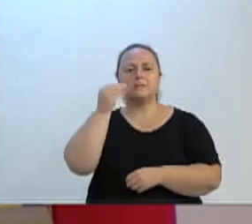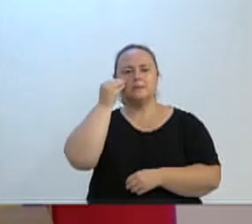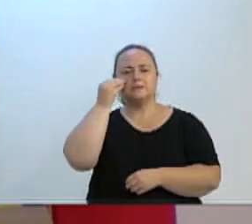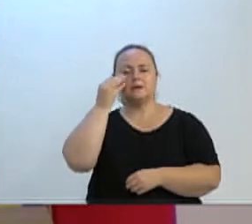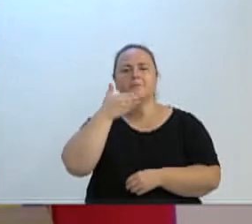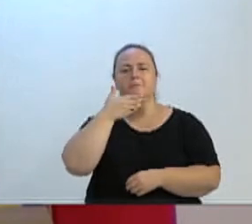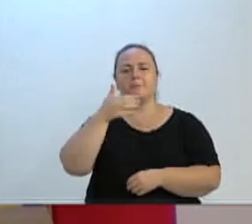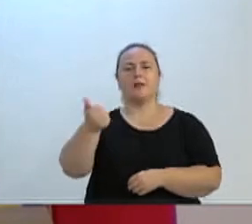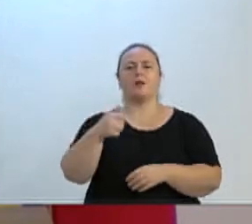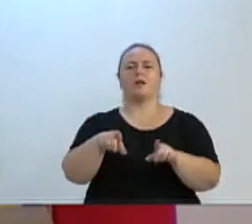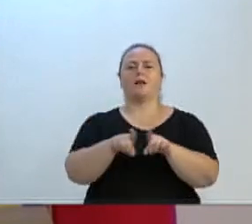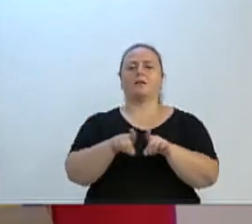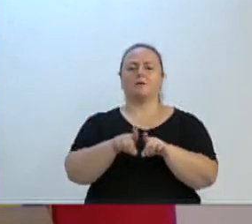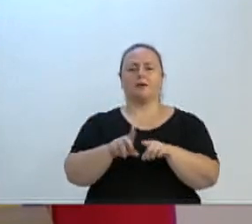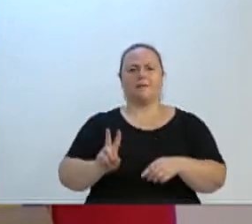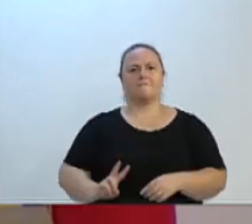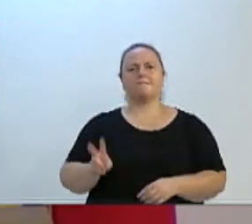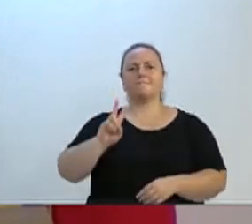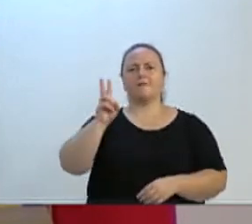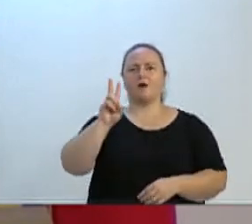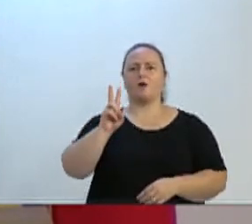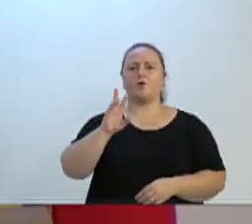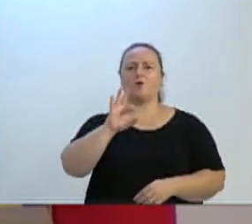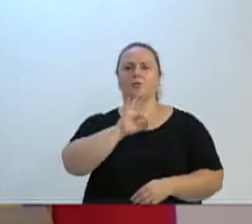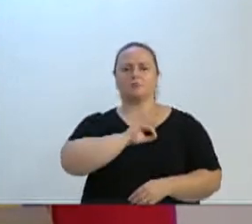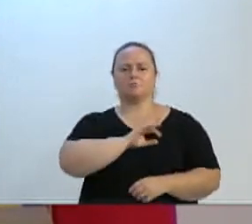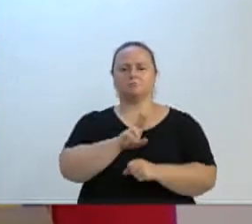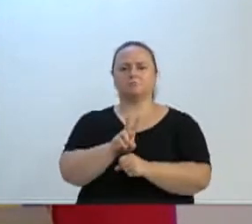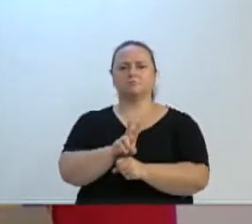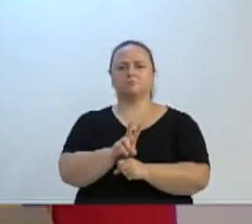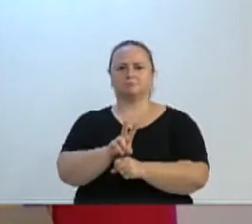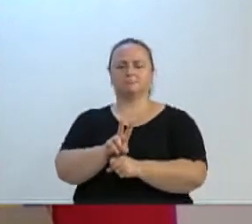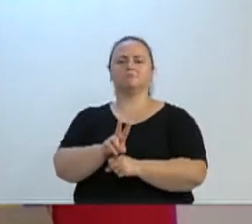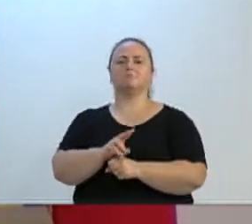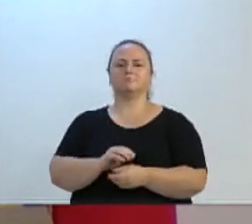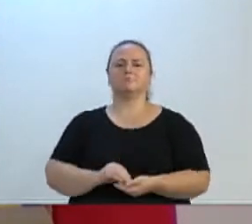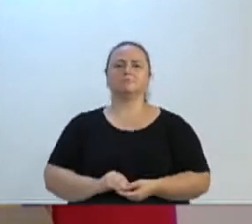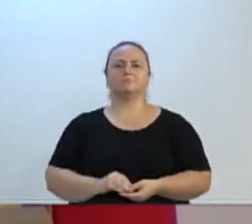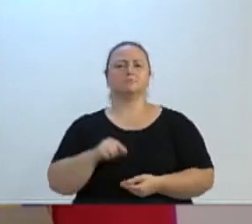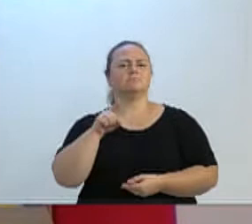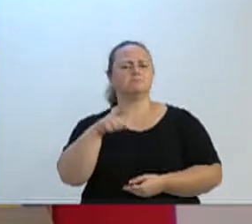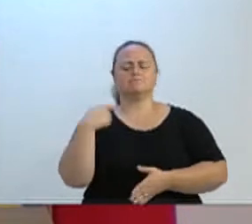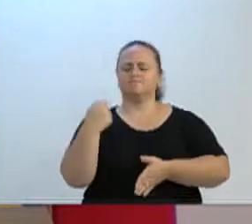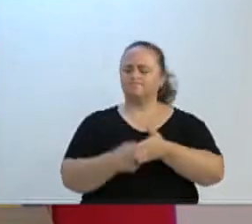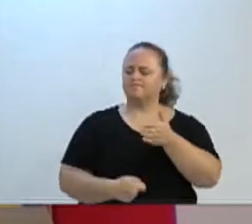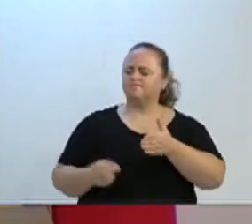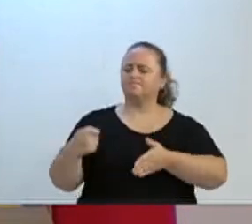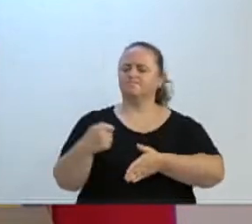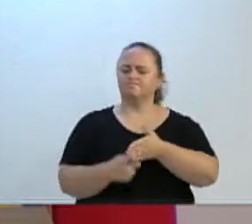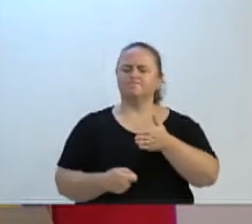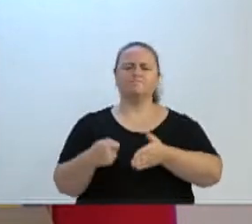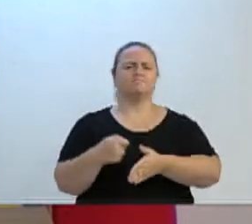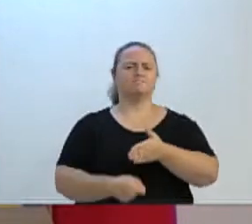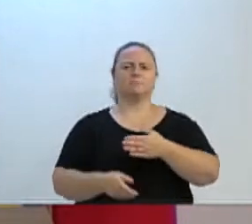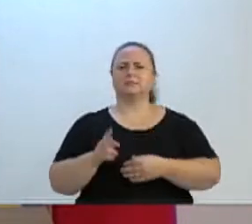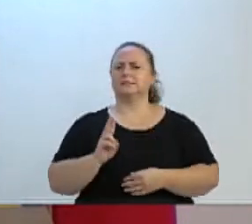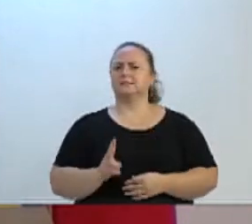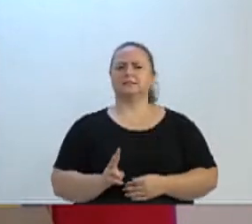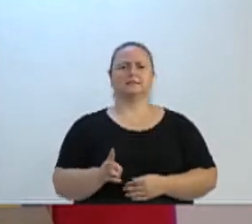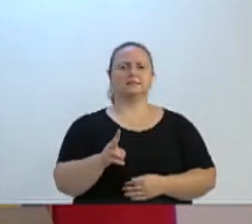valorização da guarda municipal. Ele que realmente foi um brigador, um lutador, aqui,